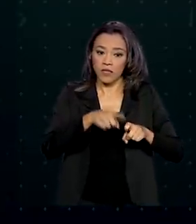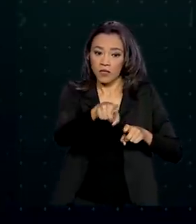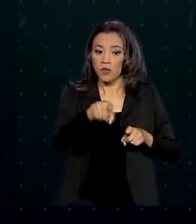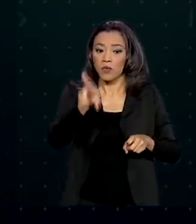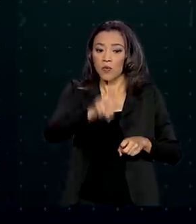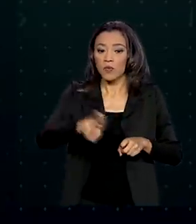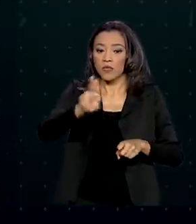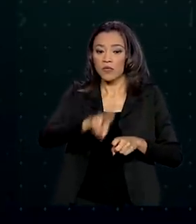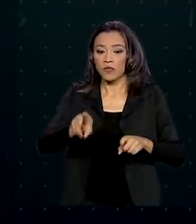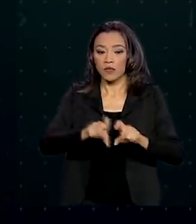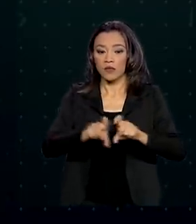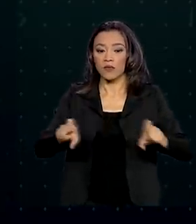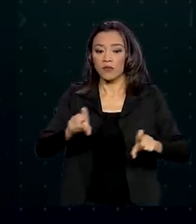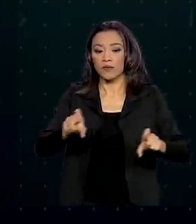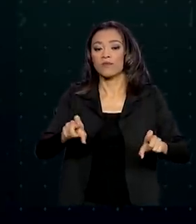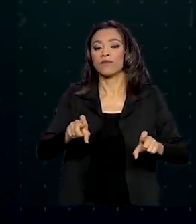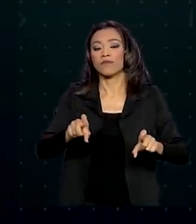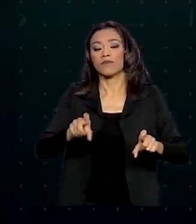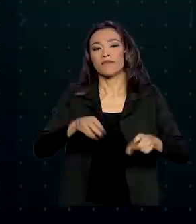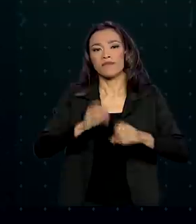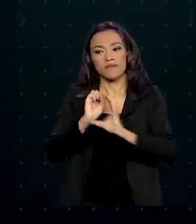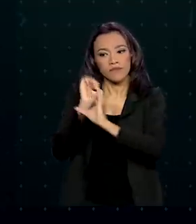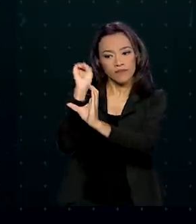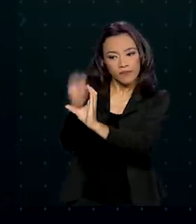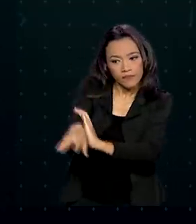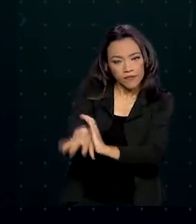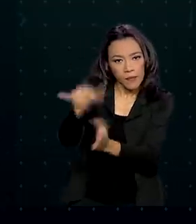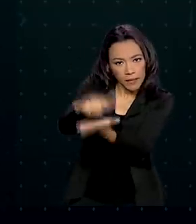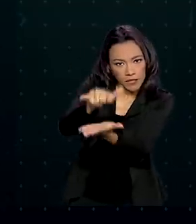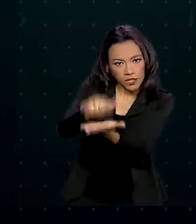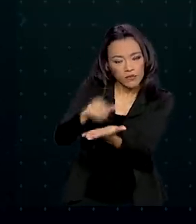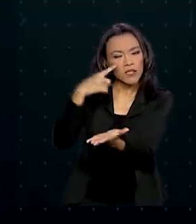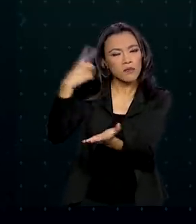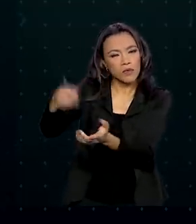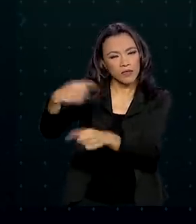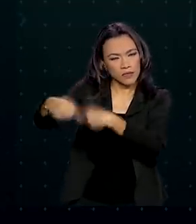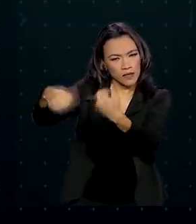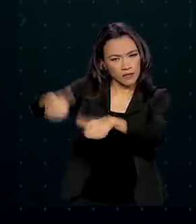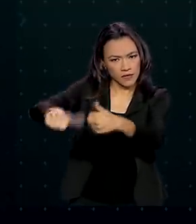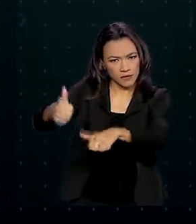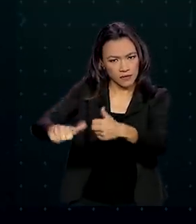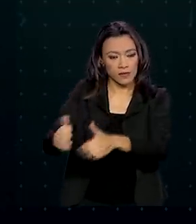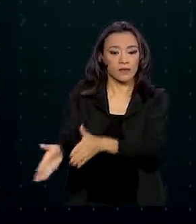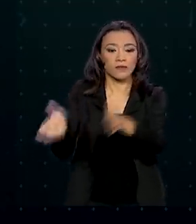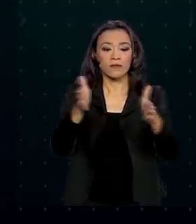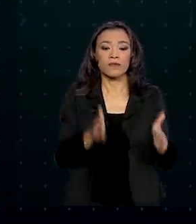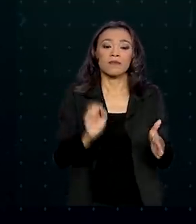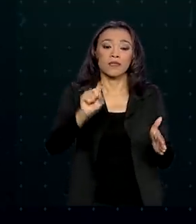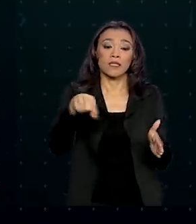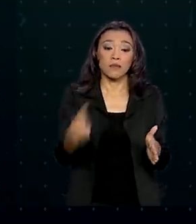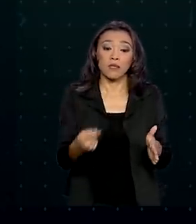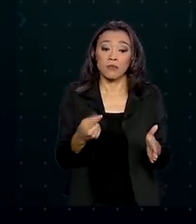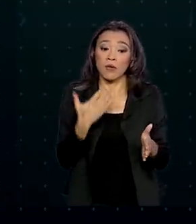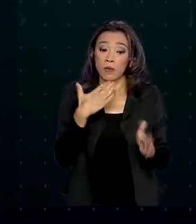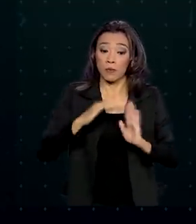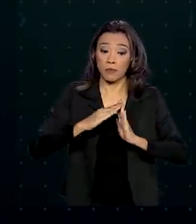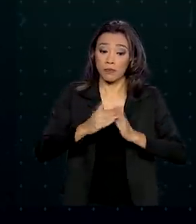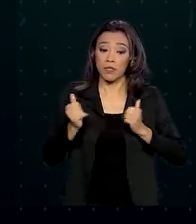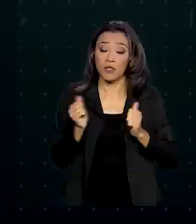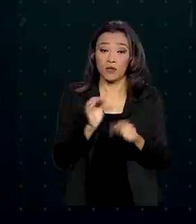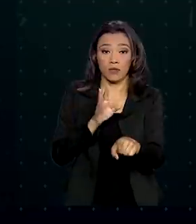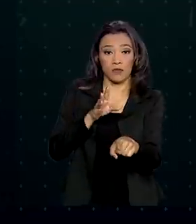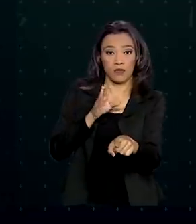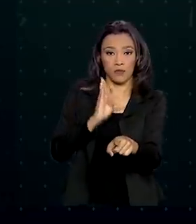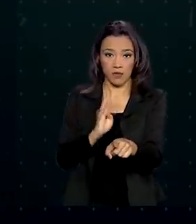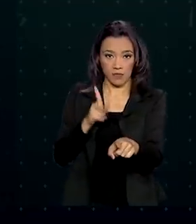Meu INSS, que será analisado pelos peritos remotamente. Para a concessão do BPC, o benefício de